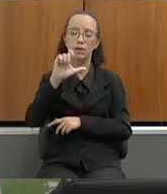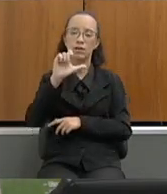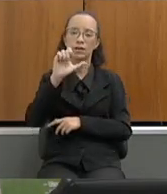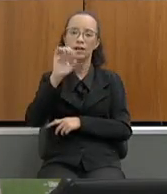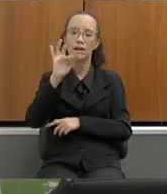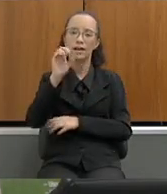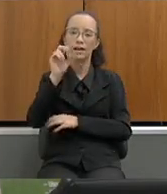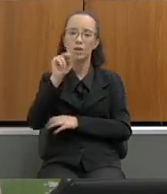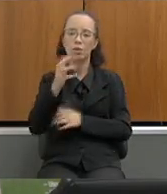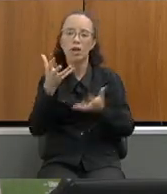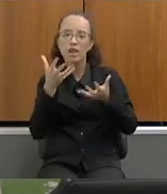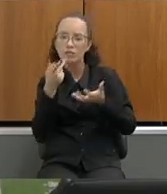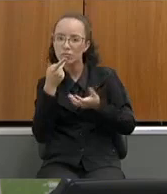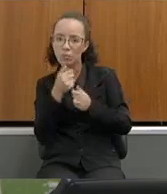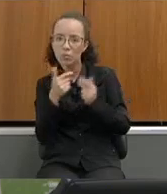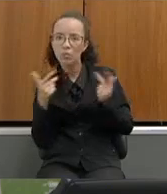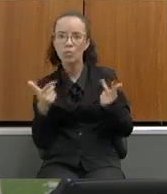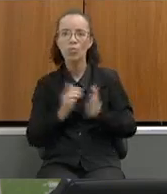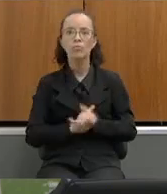deseja fazer uso da palavra